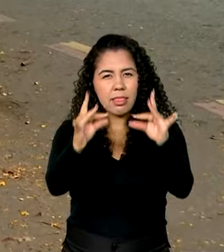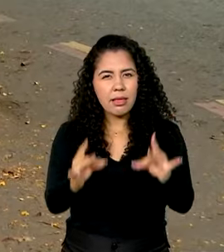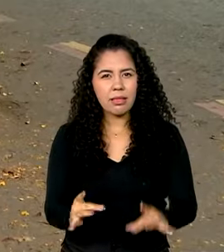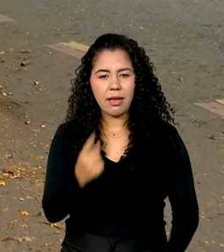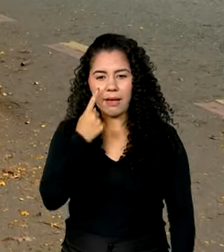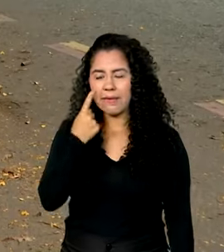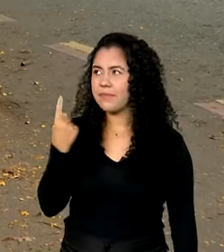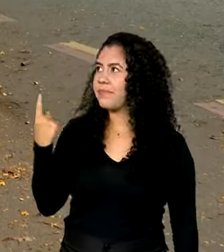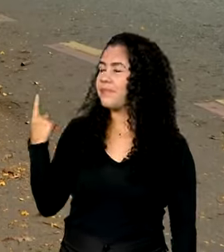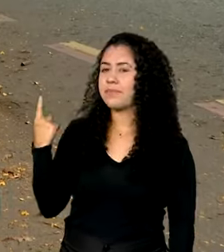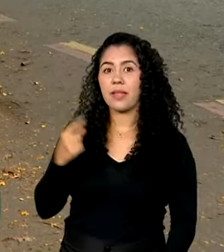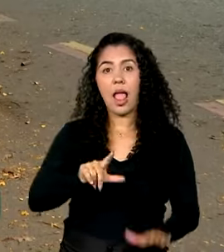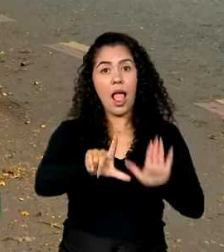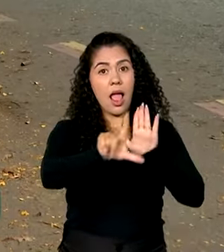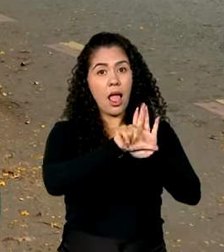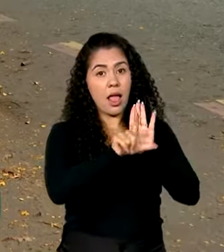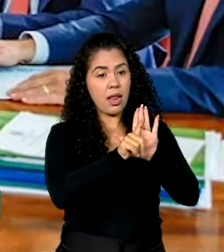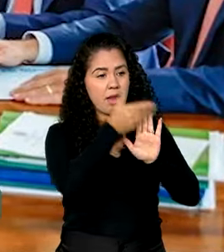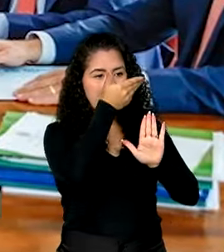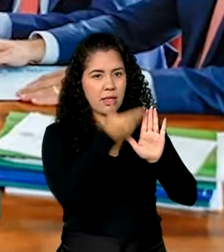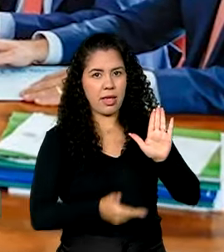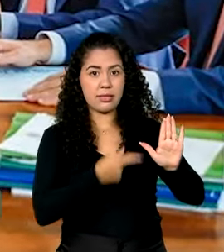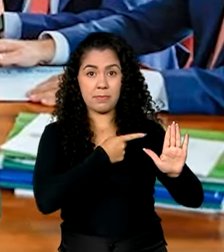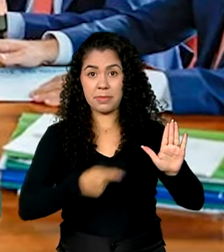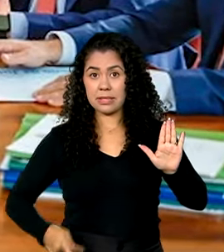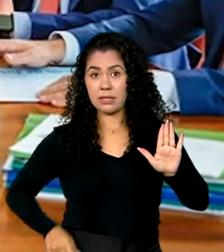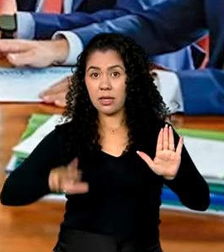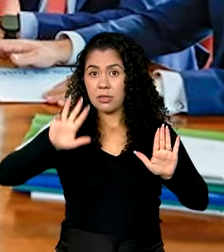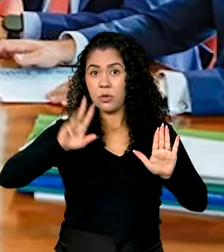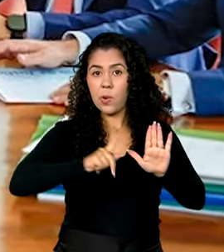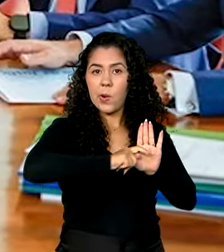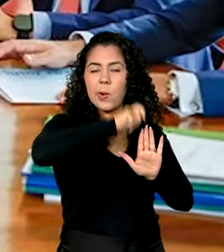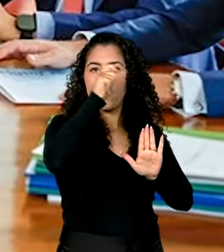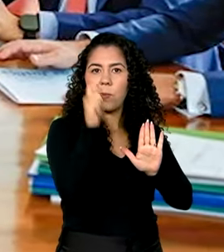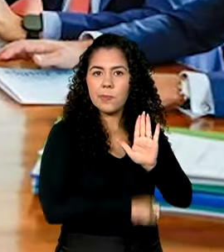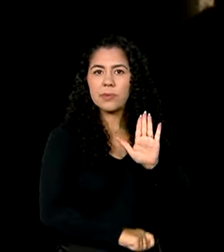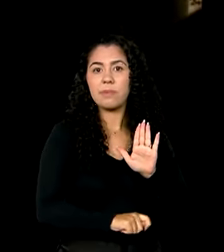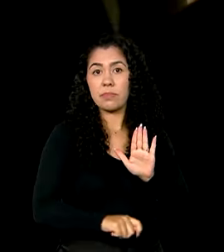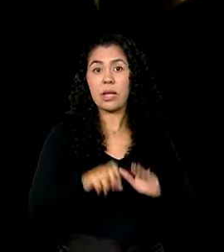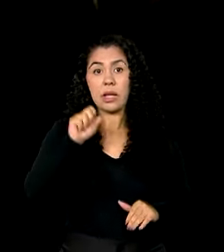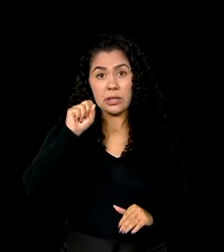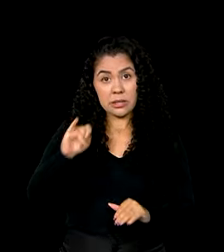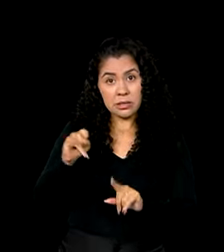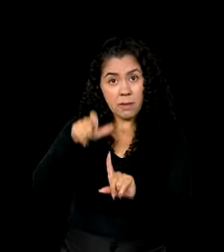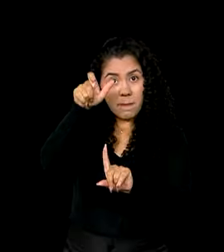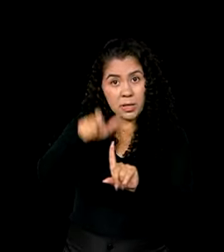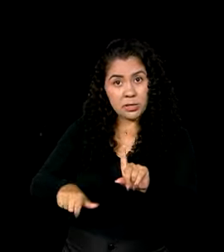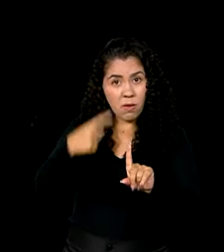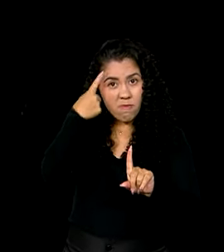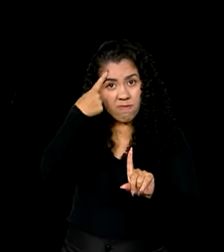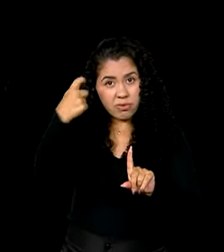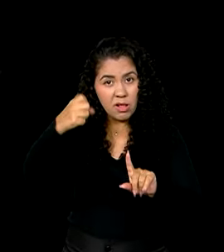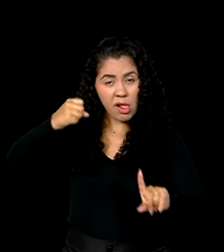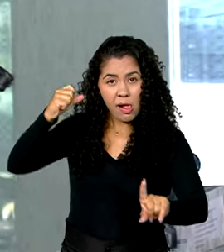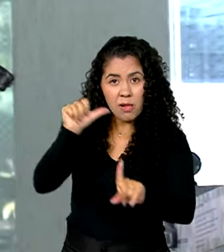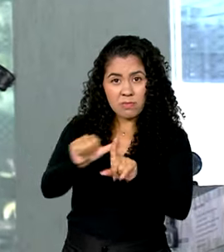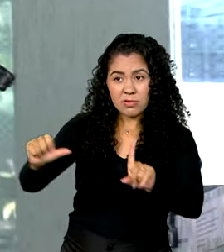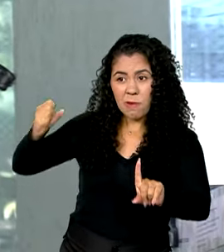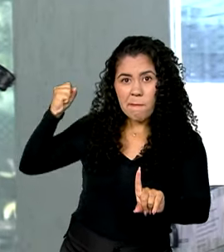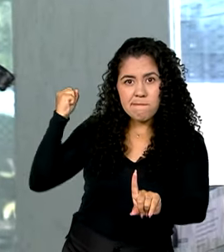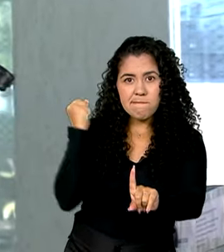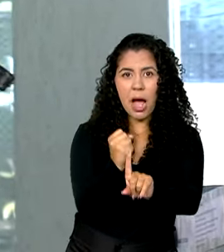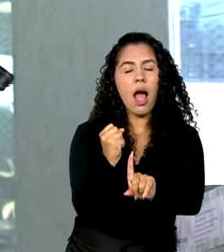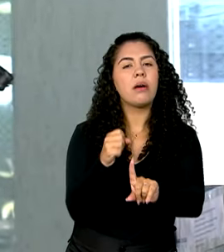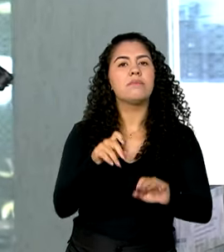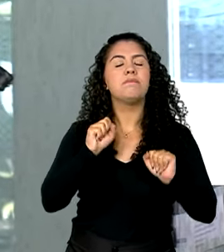A lei sancionada pelo presidente Lula agrava a pena para quem comete feminicídio. Agora, o autor desse tipo de crime pode